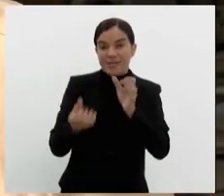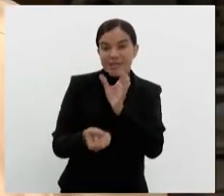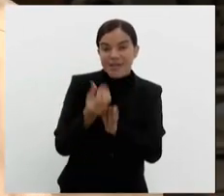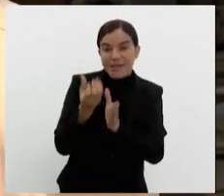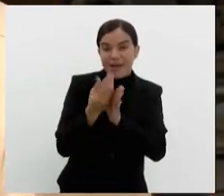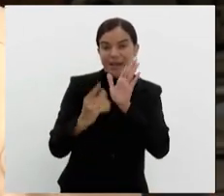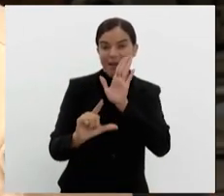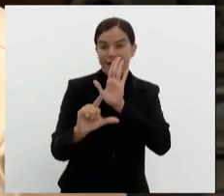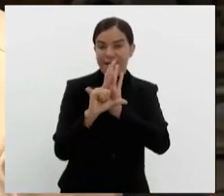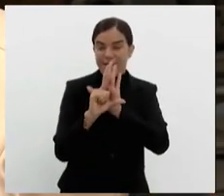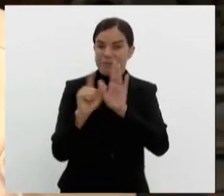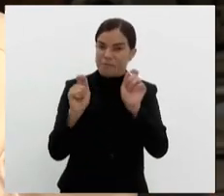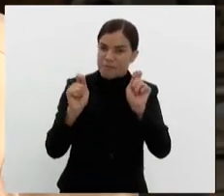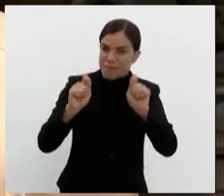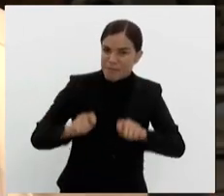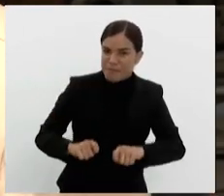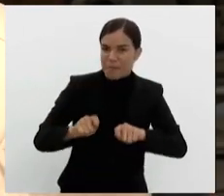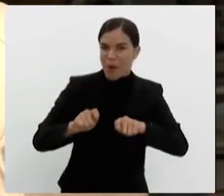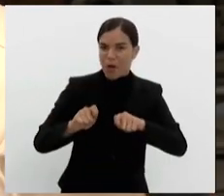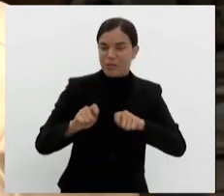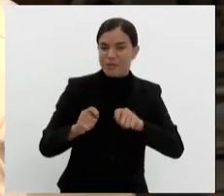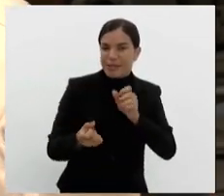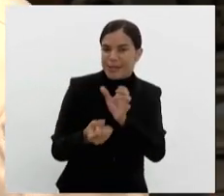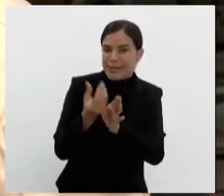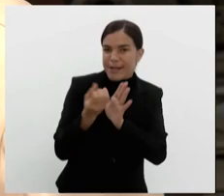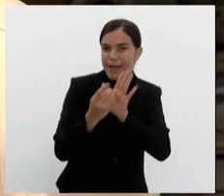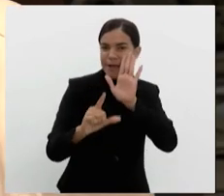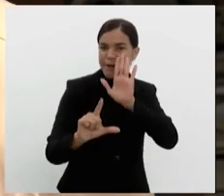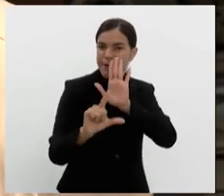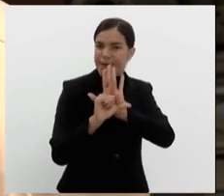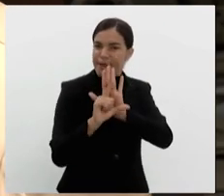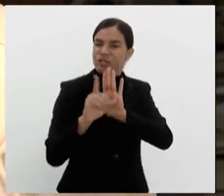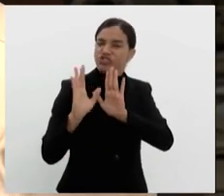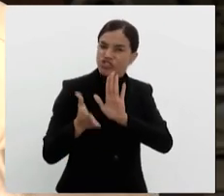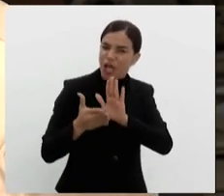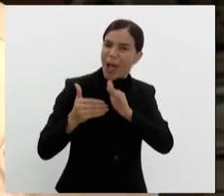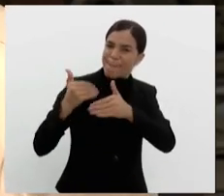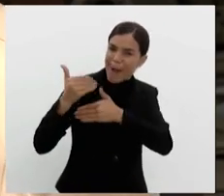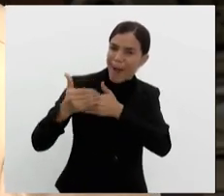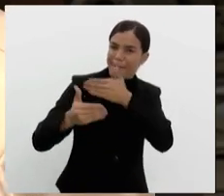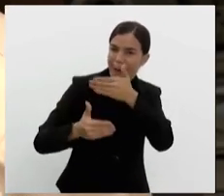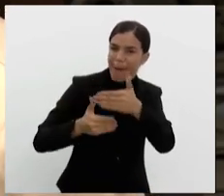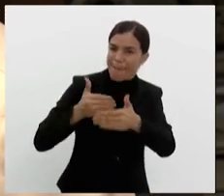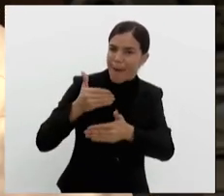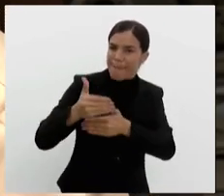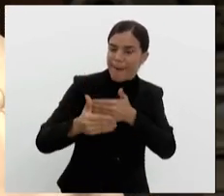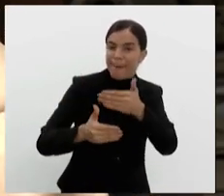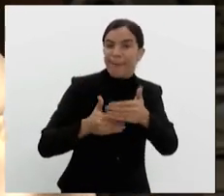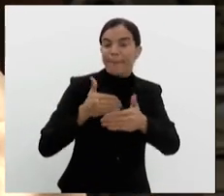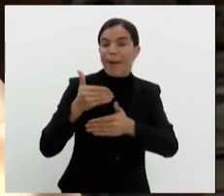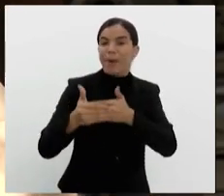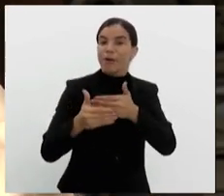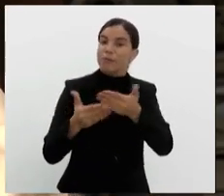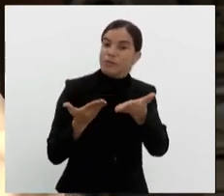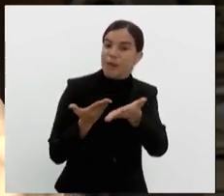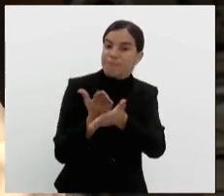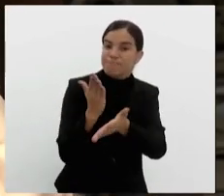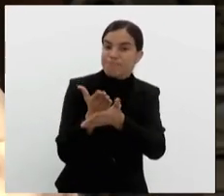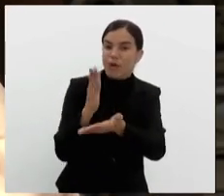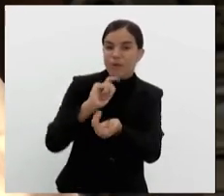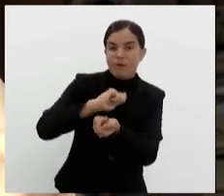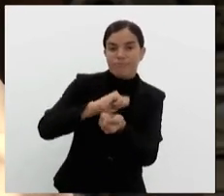possa vir à tona os projetos de lei que nós já construímos, né? Mas também que a gente possa aprovar e